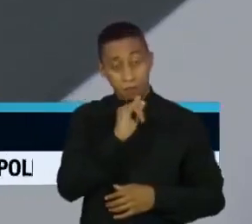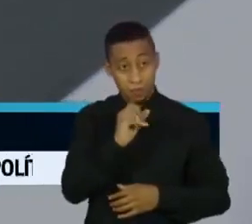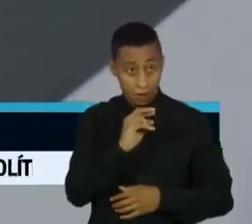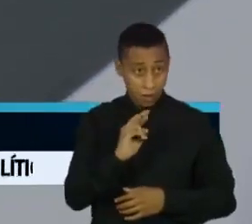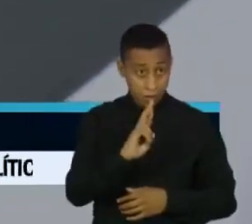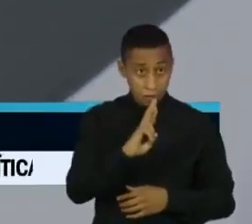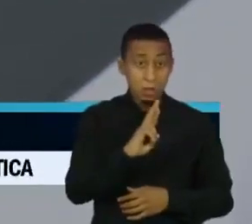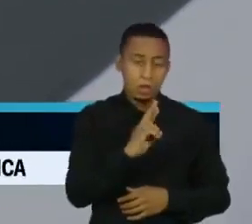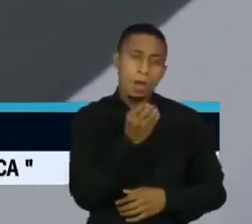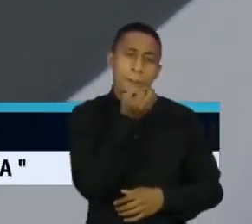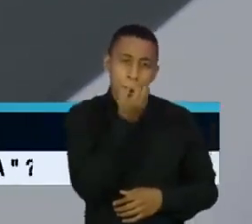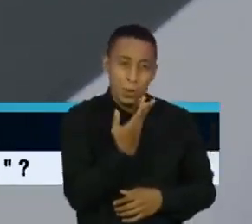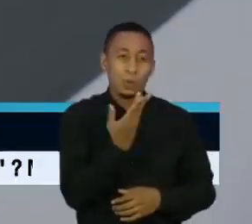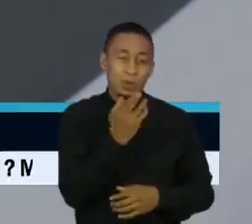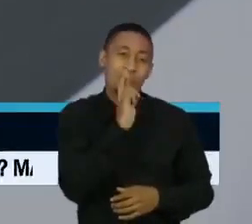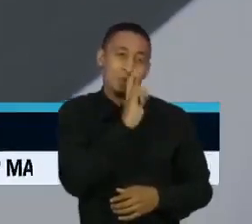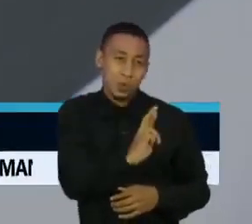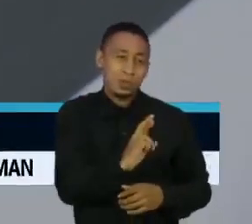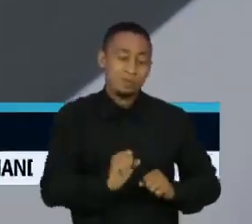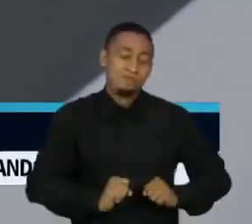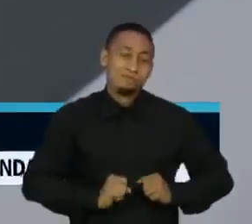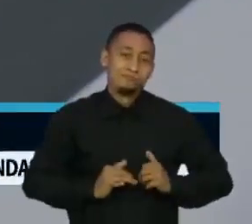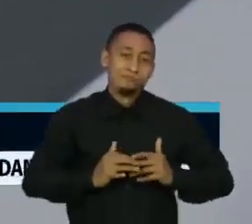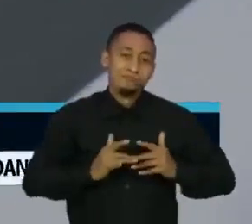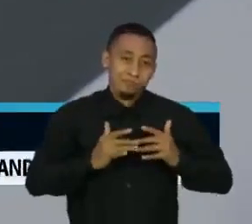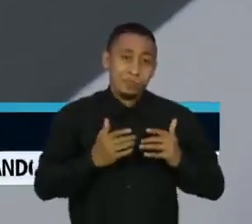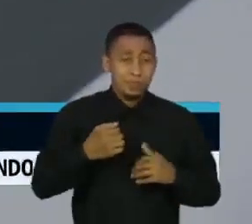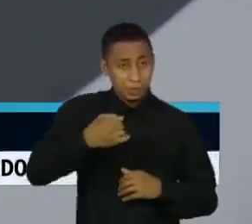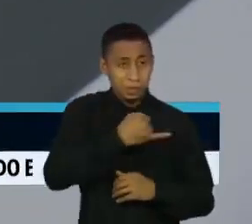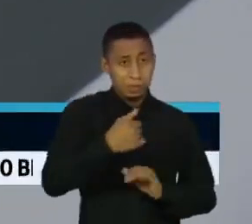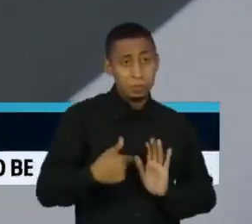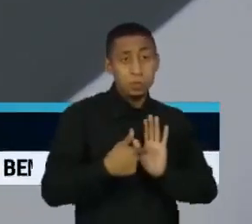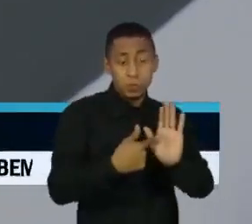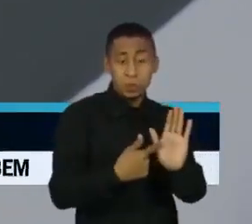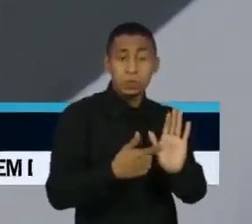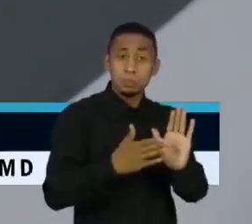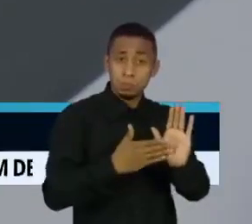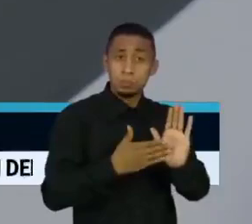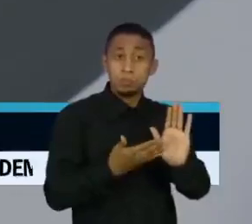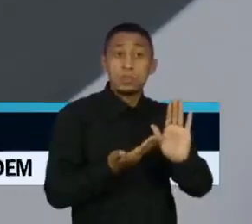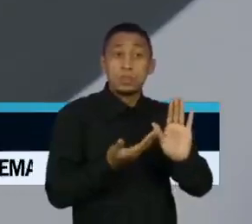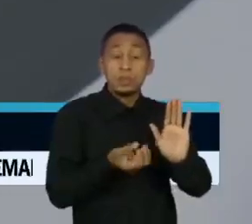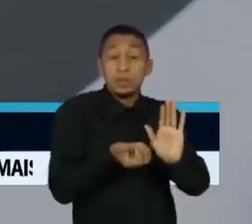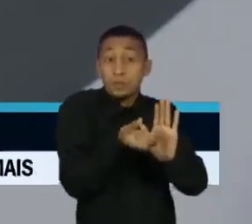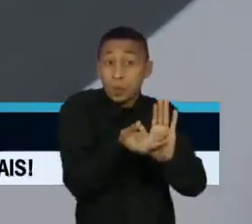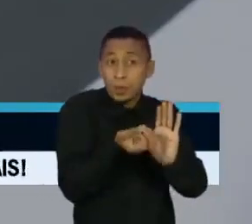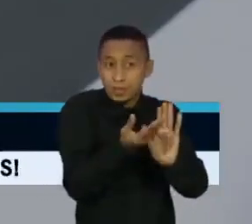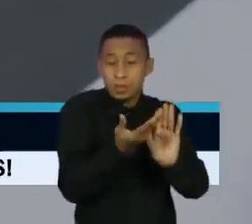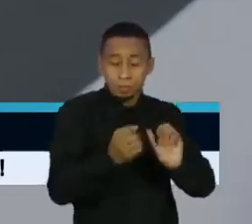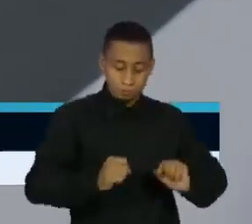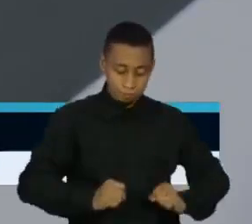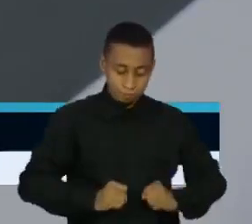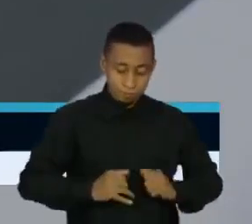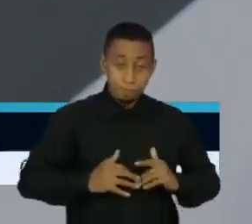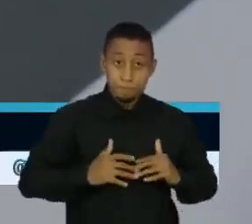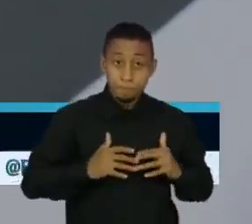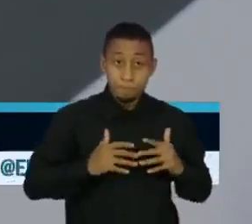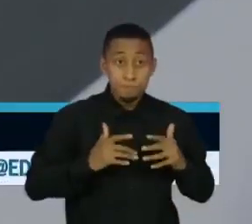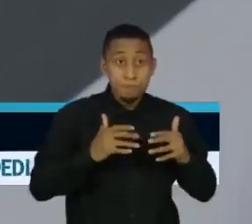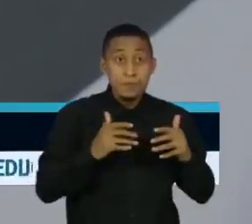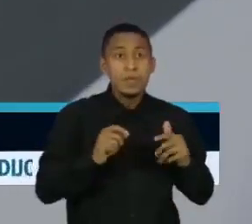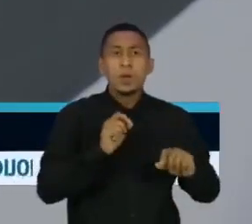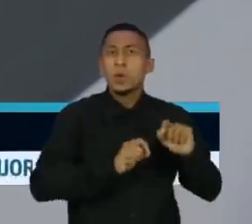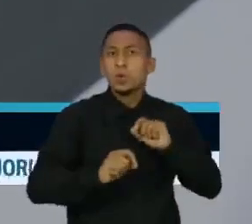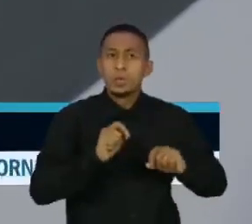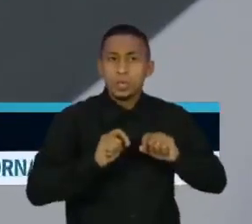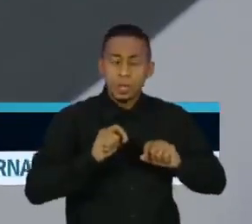eu gosto de como eles foram apresentados porque a gente vê como a resposta imune não é só resposta de